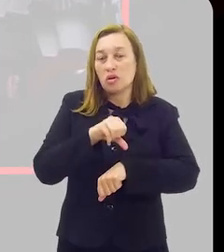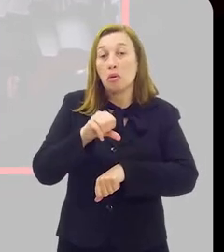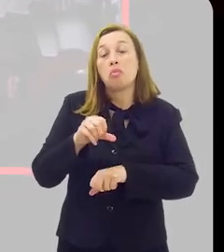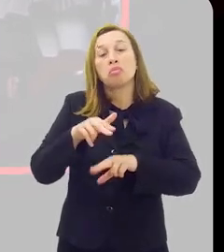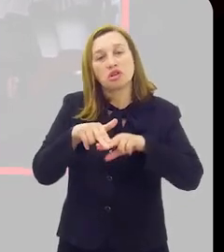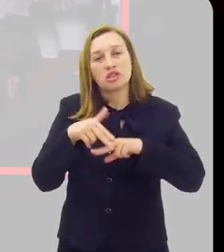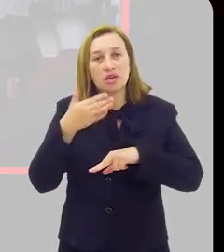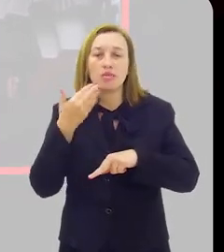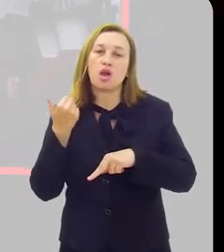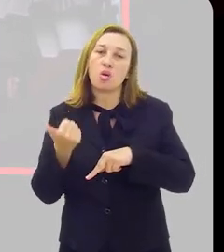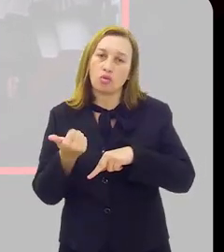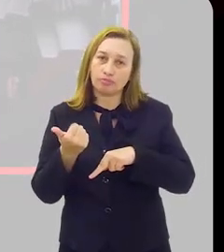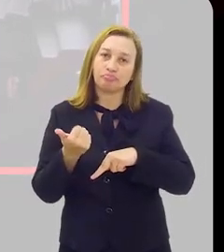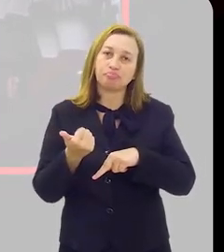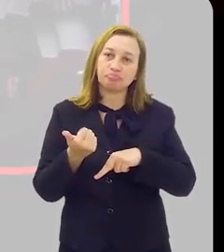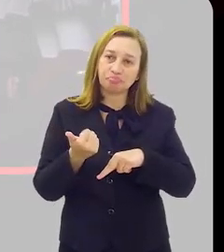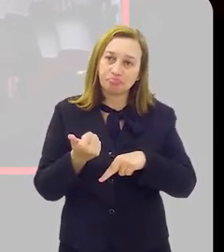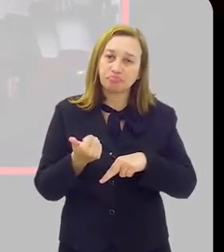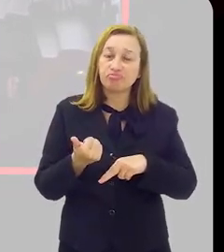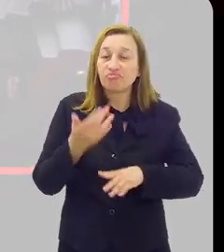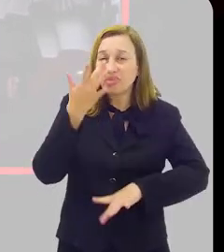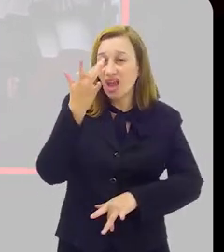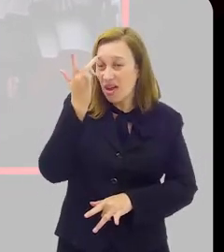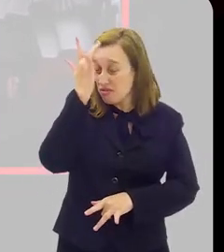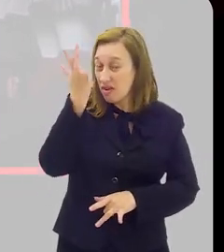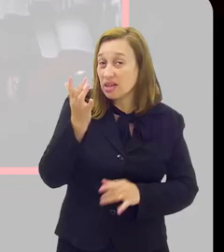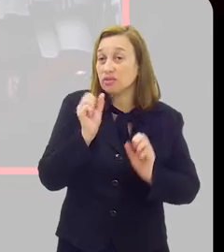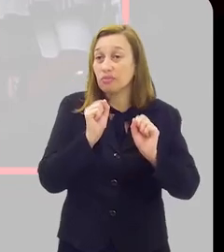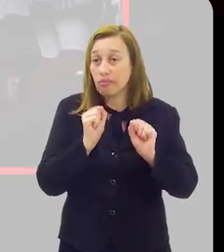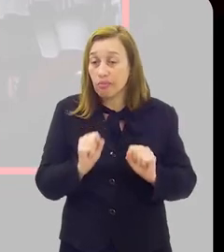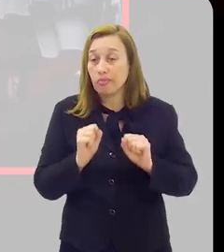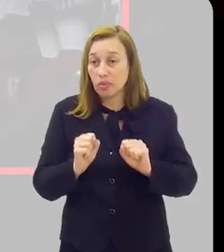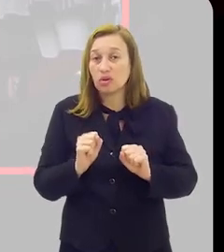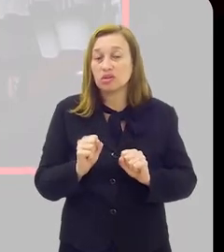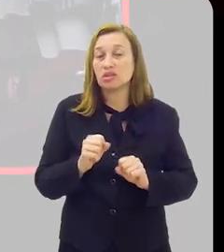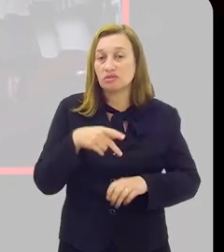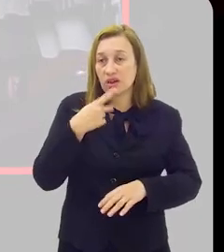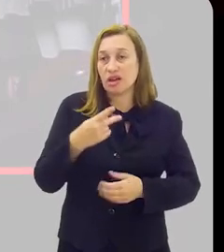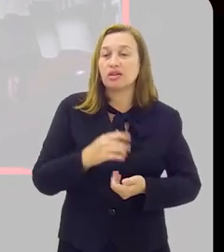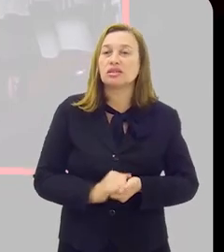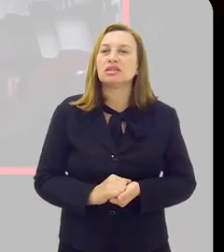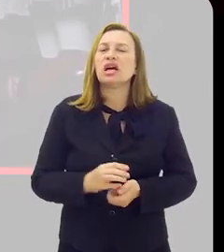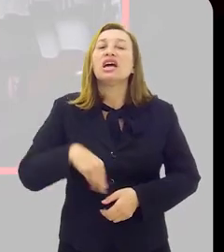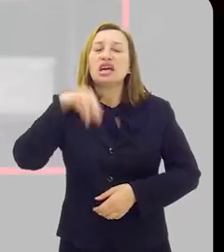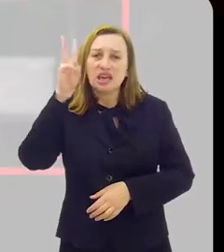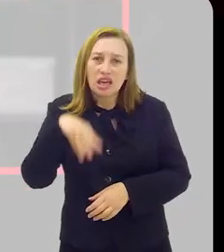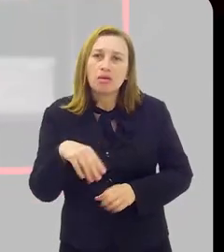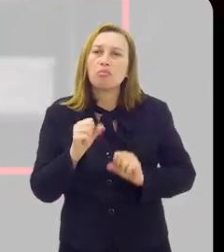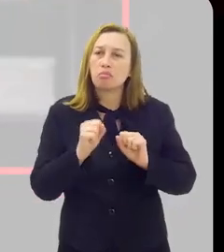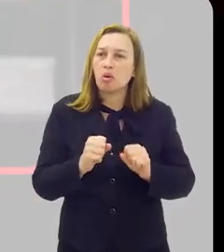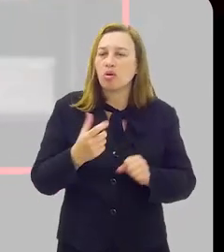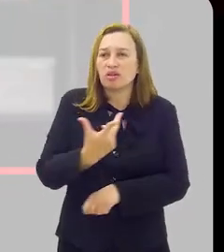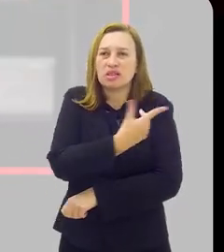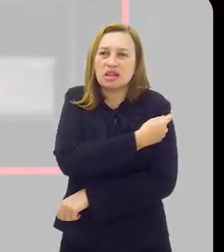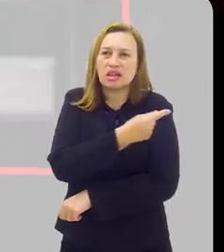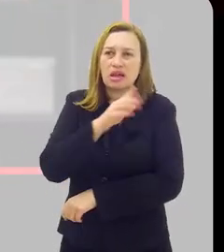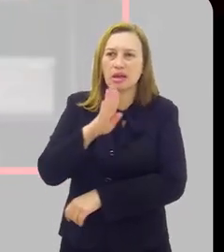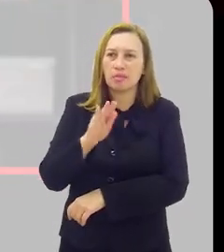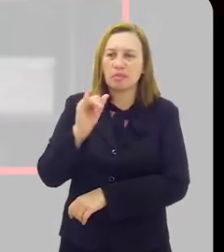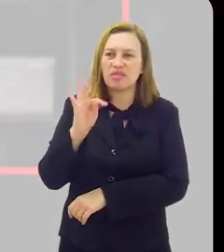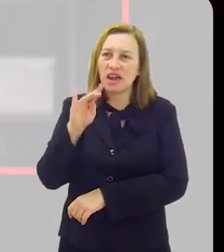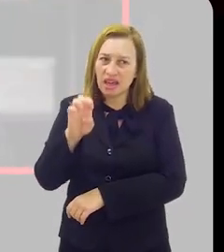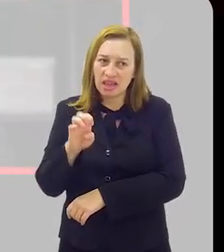mais efetiva, isso é, facilmente a gente pode afirmar isso. Quem pode ser vacinado com a